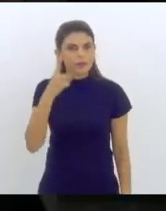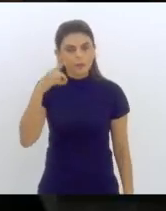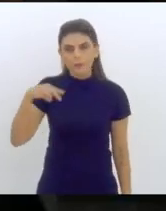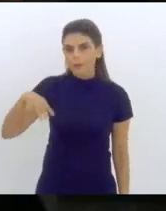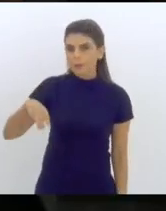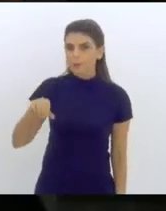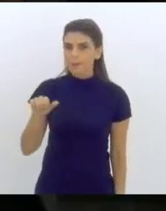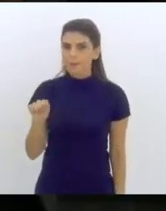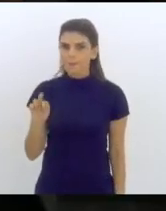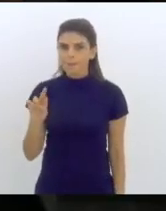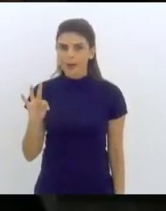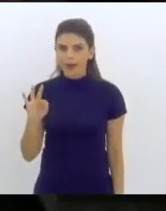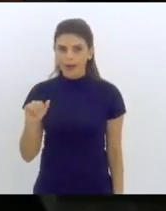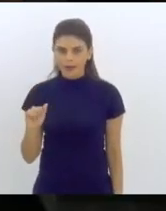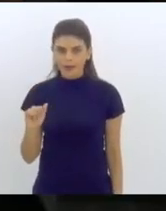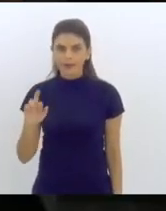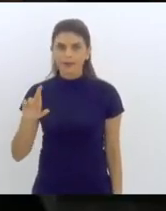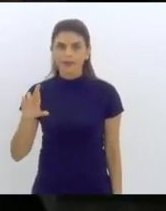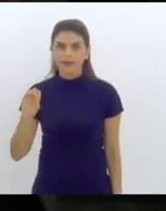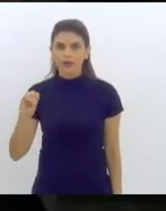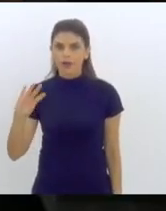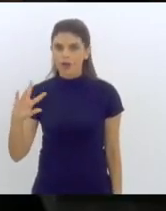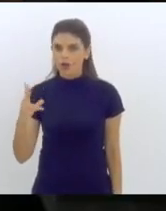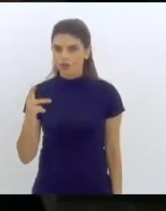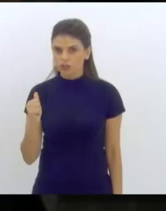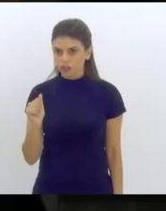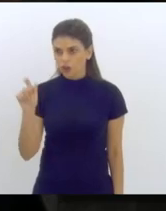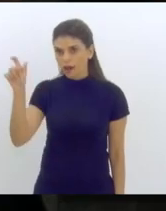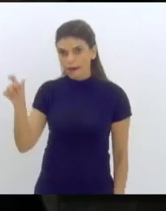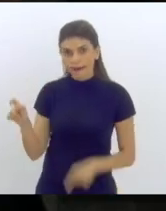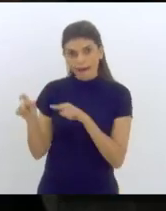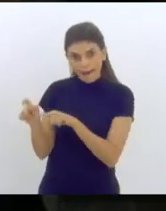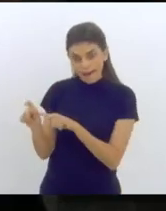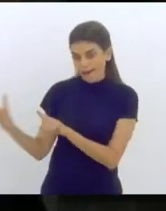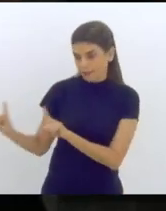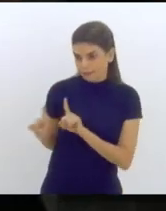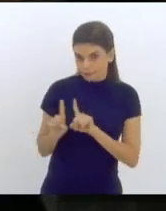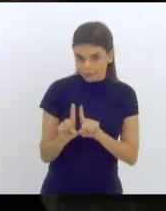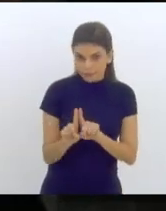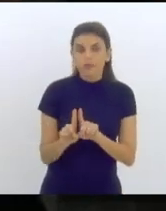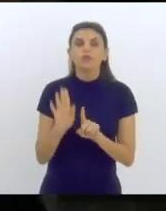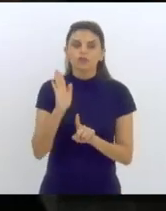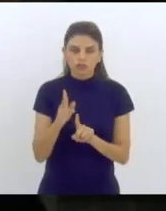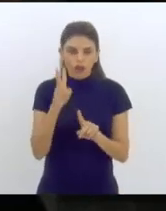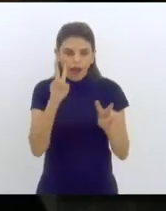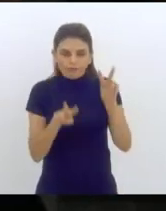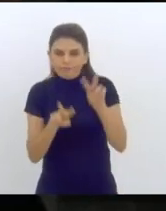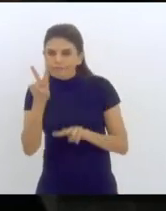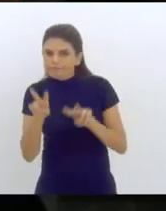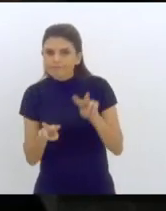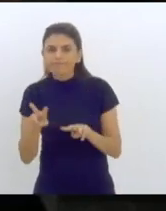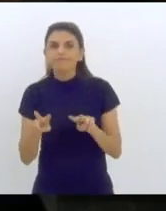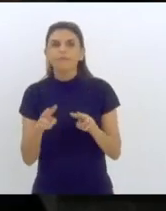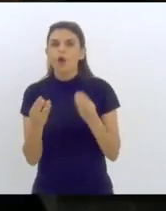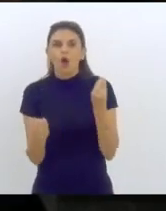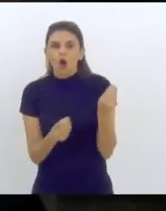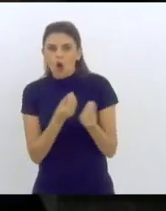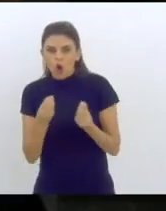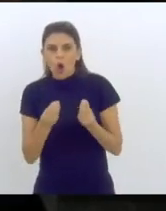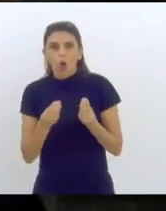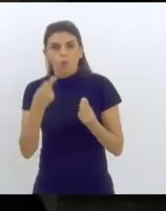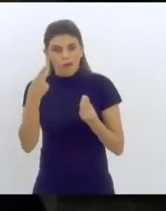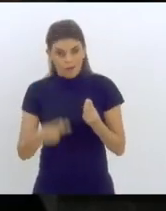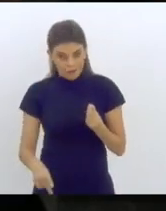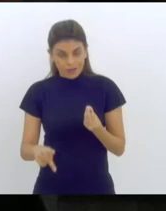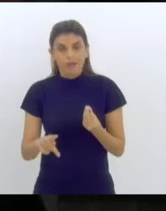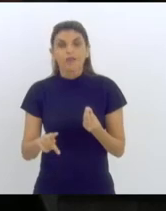Rocha e que prevê exatamente o Poder Executivo fazendo